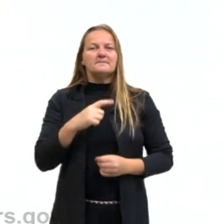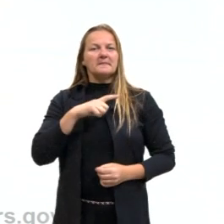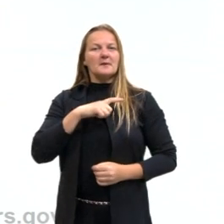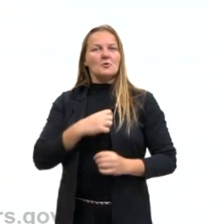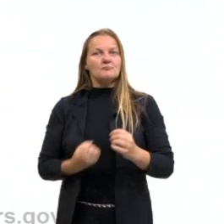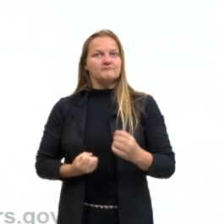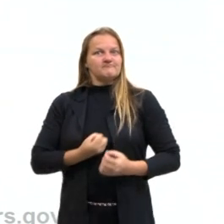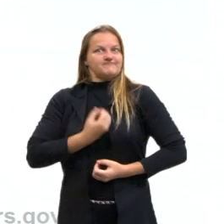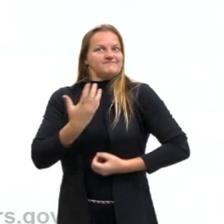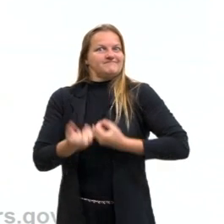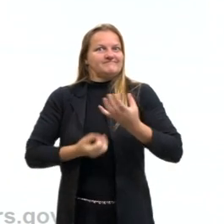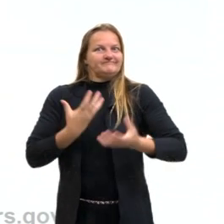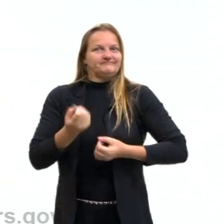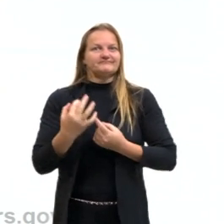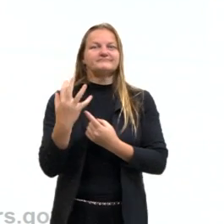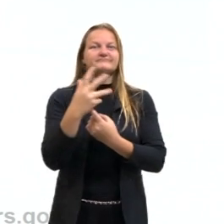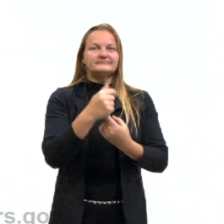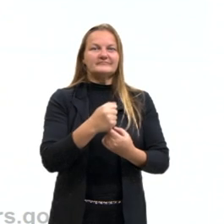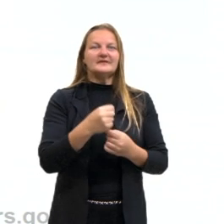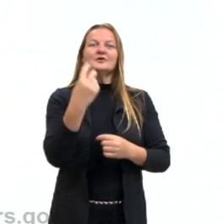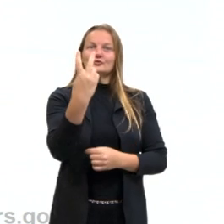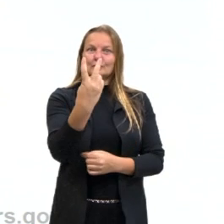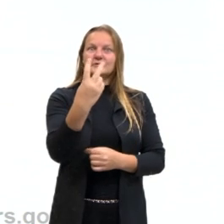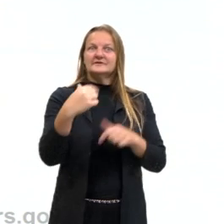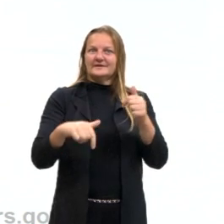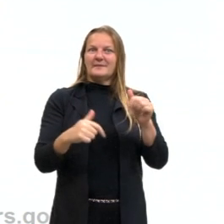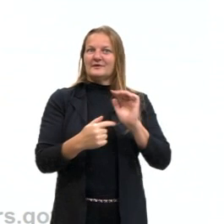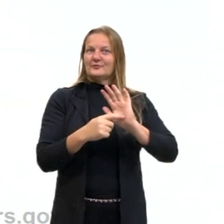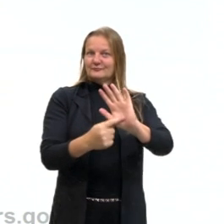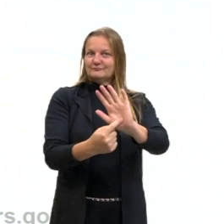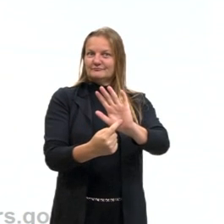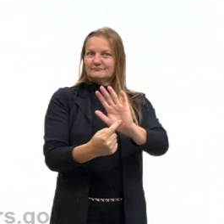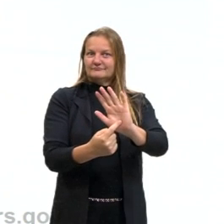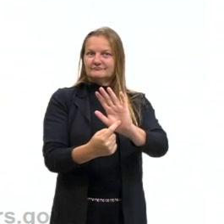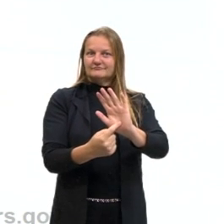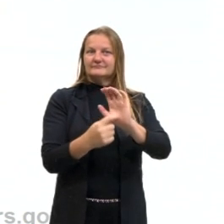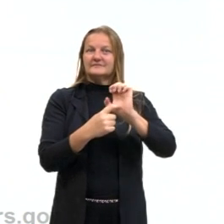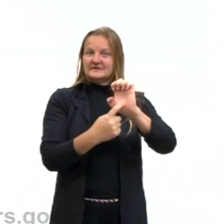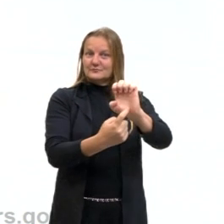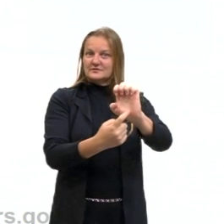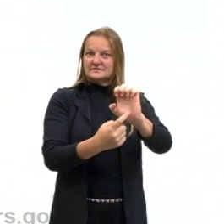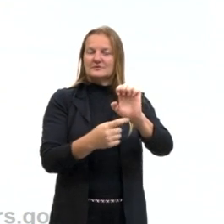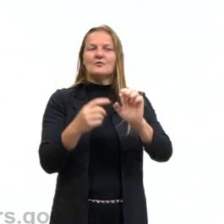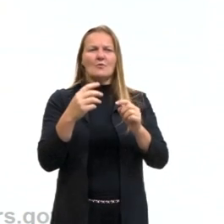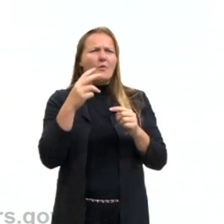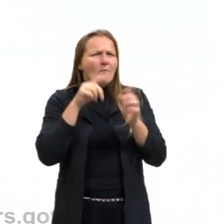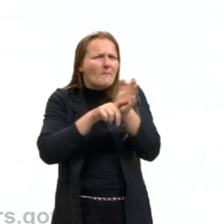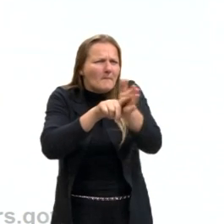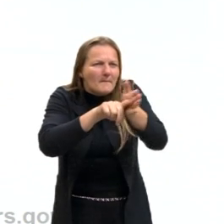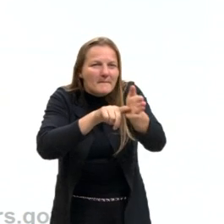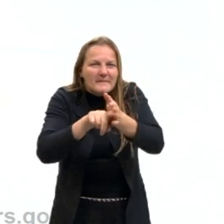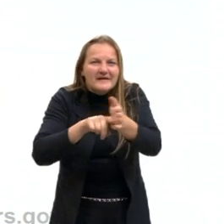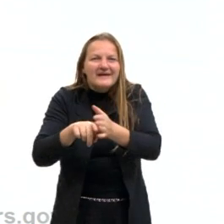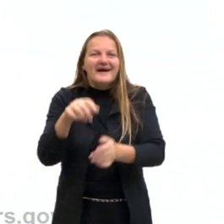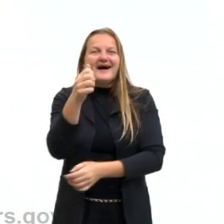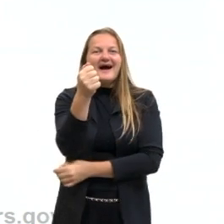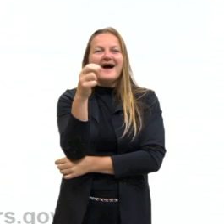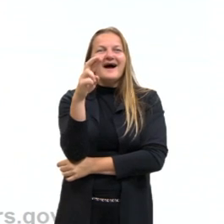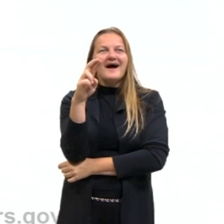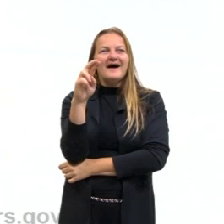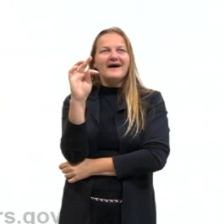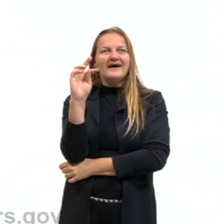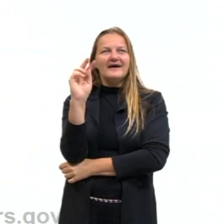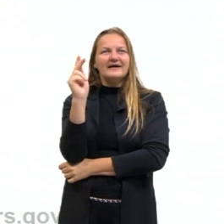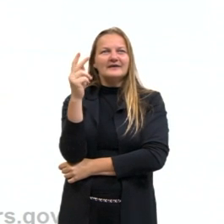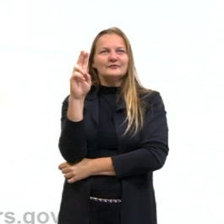artísticas. Eu trago aqui duas obras dele, que ficaram em exposição, vocês podem também pesquisar mais sobre Arthur Bispo do Rosário,